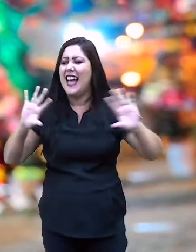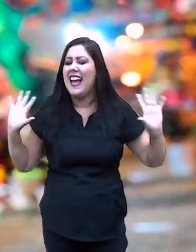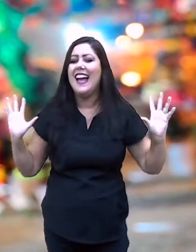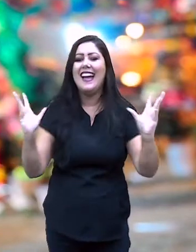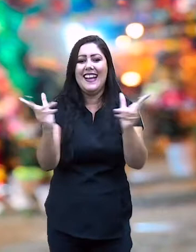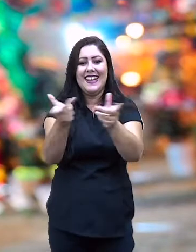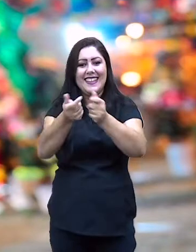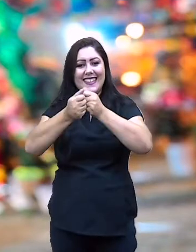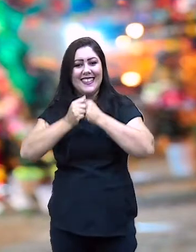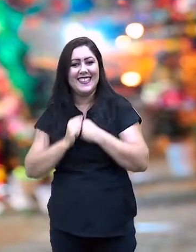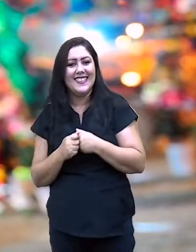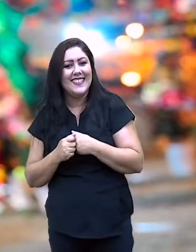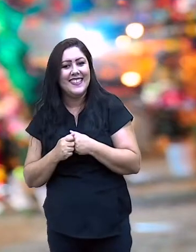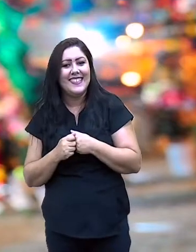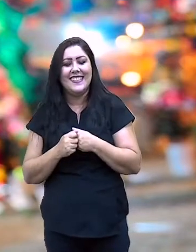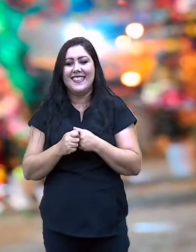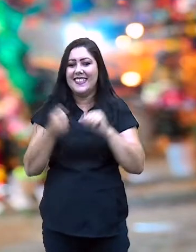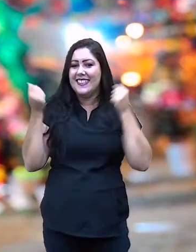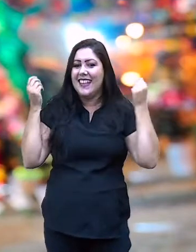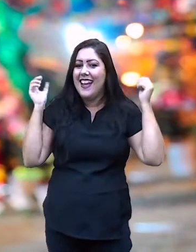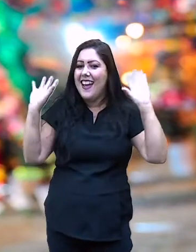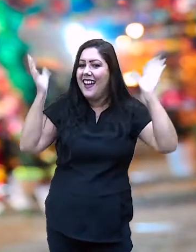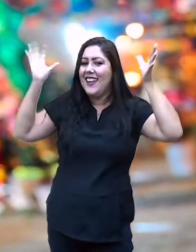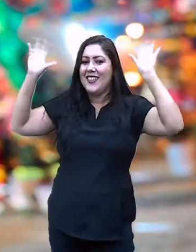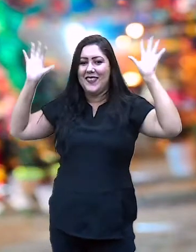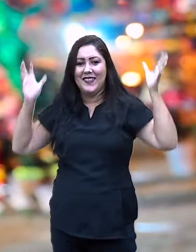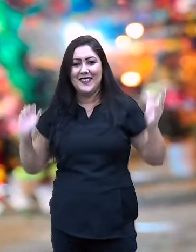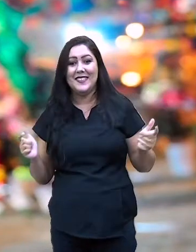festejando a alegria do boi.